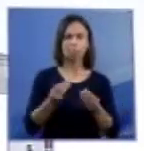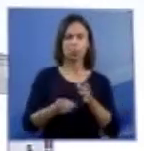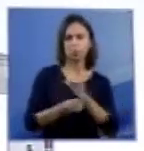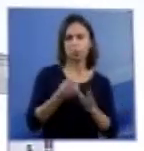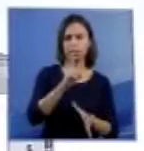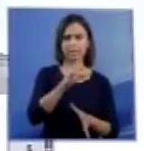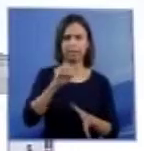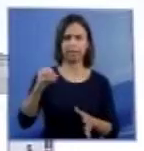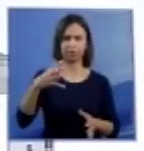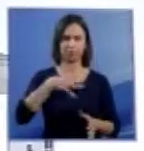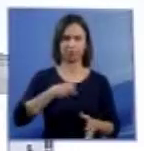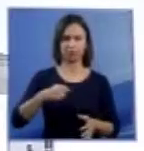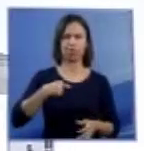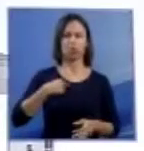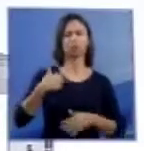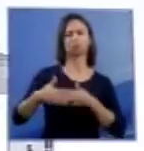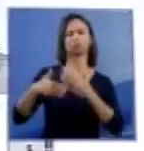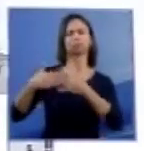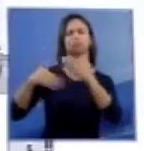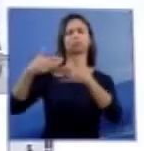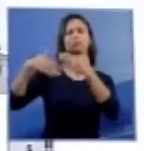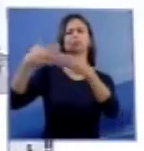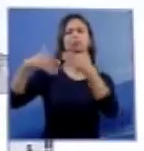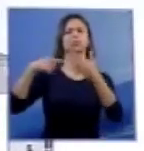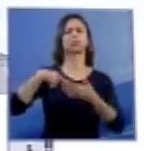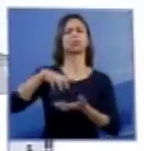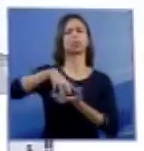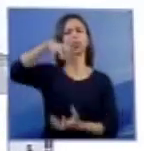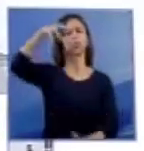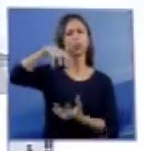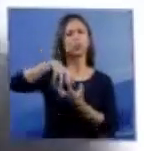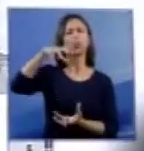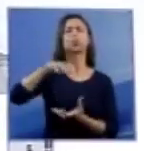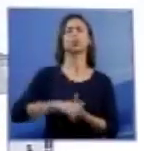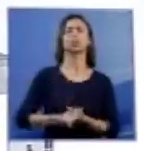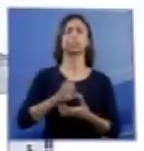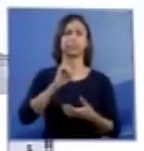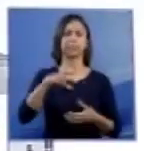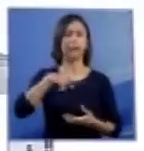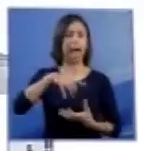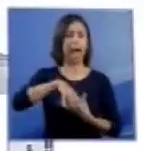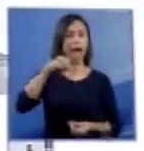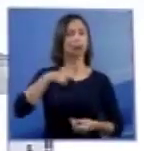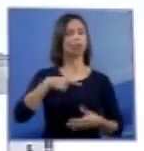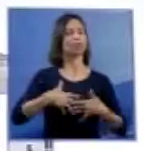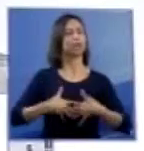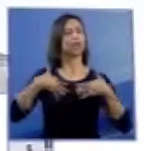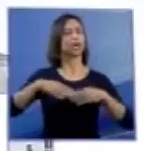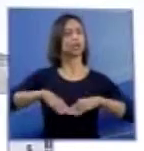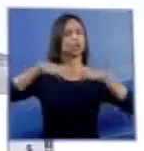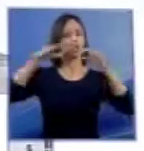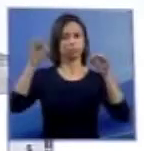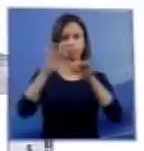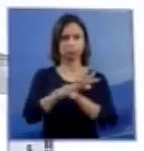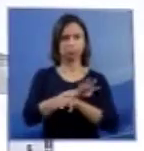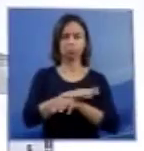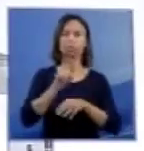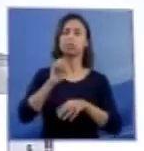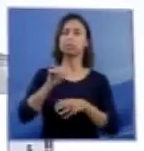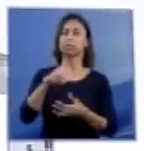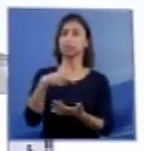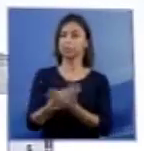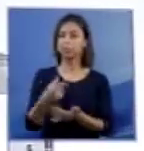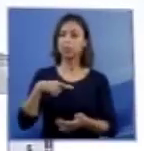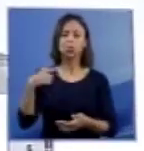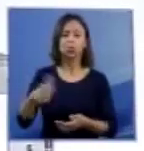idade, e se sua alma não se fartar do bem, e além disso não tiver sepultura, digo que